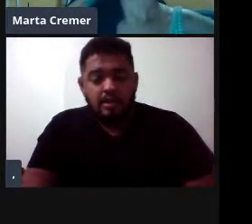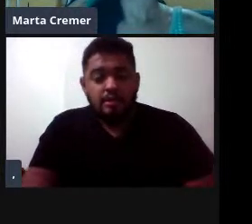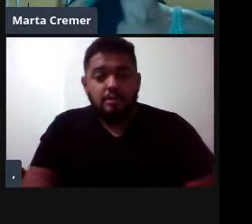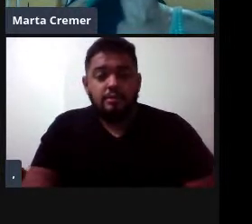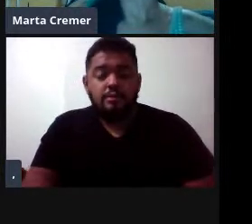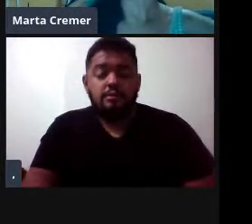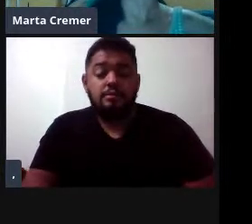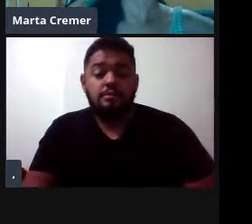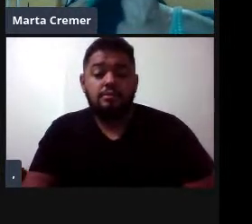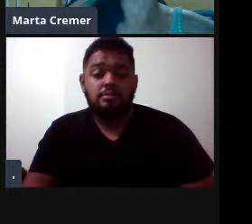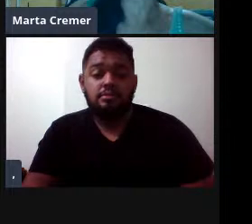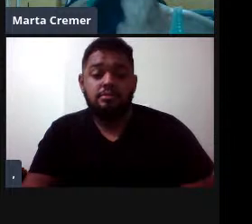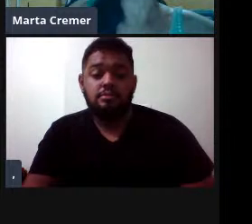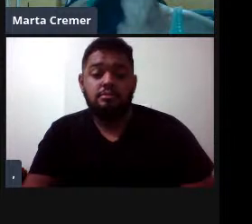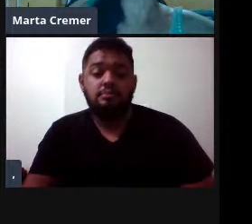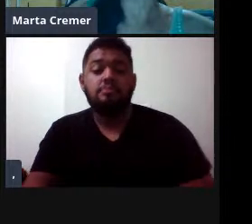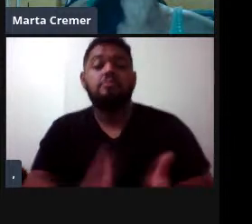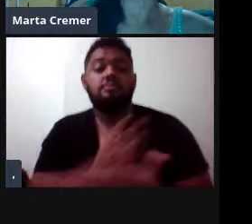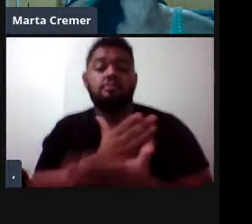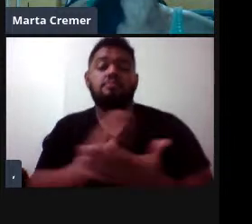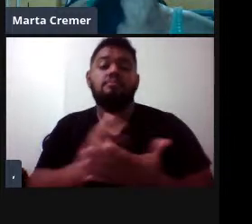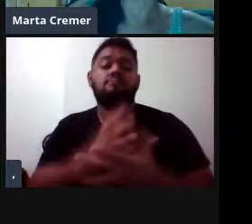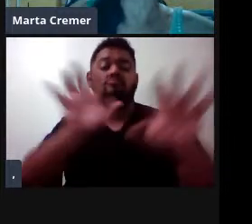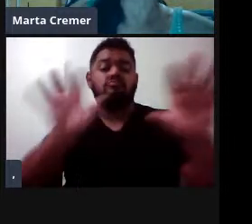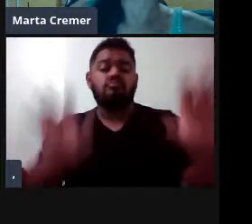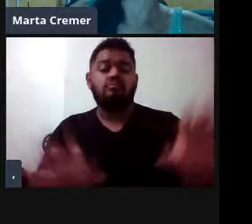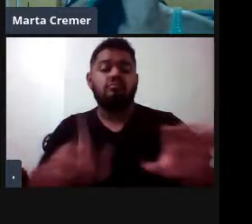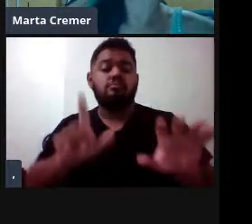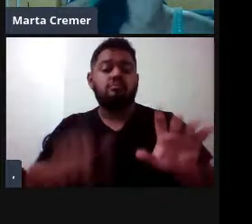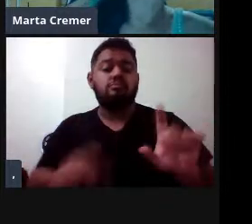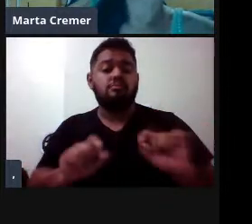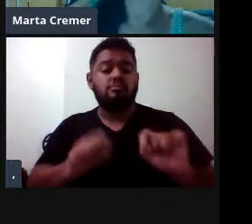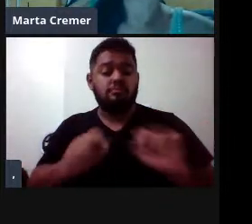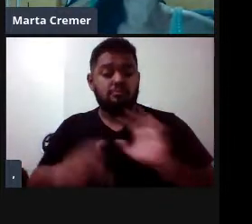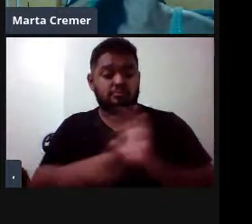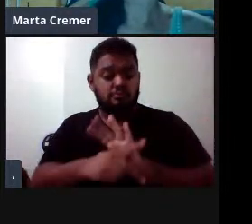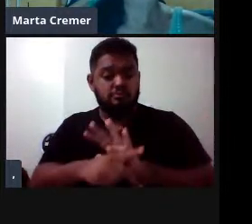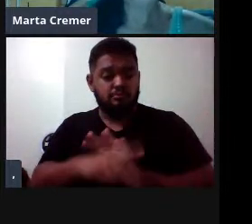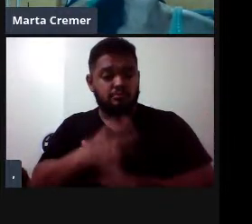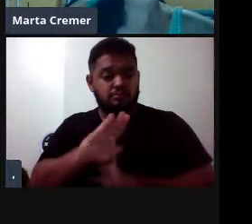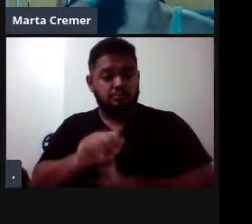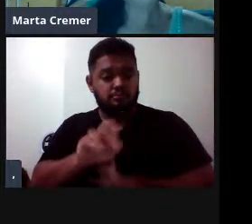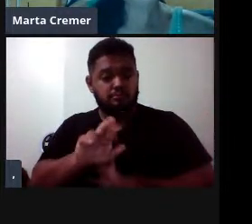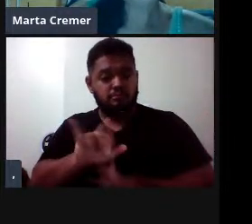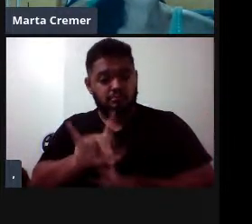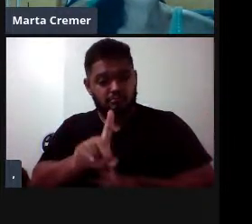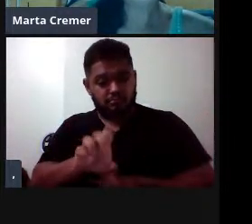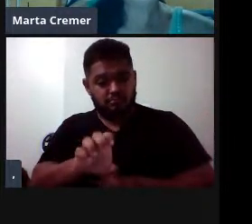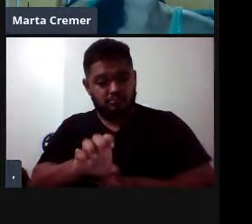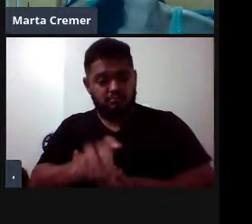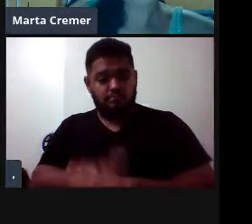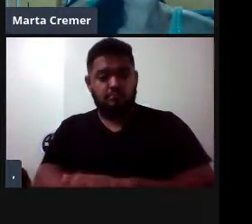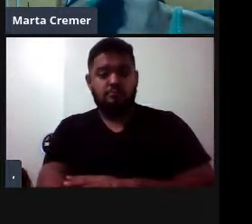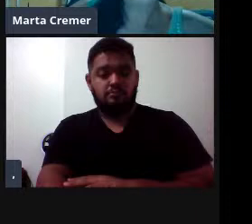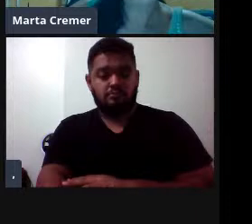aqui a distribuição de algumas espécies, né, então aqui é o caso do Berardus baird, né, aqui a gente vê o desenho da mandíbula, né, com o dente